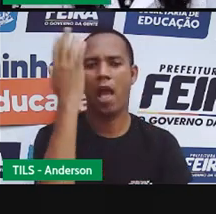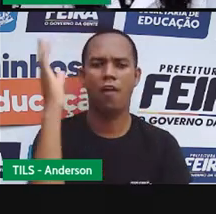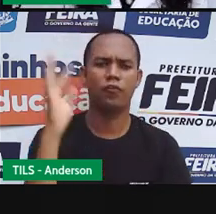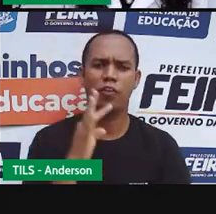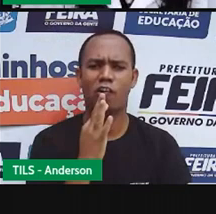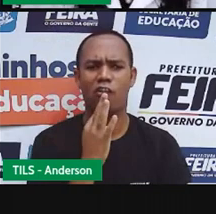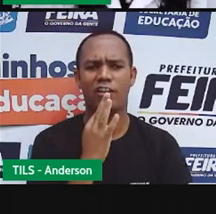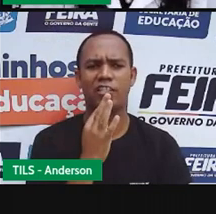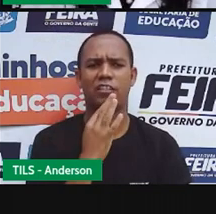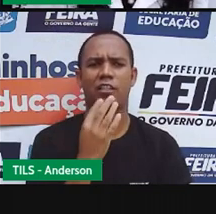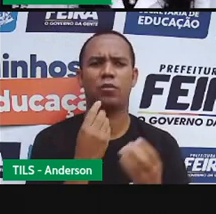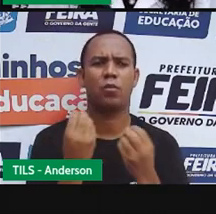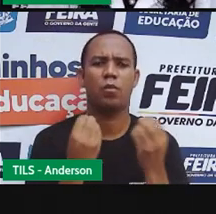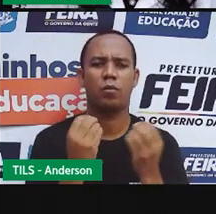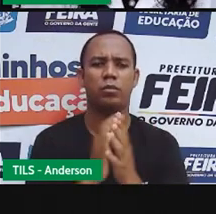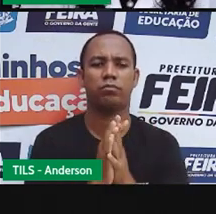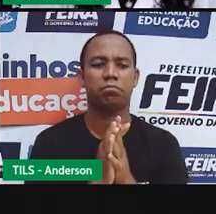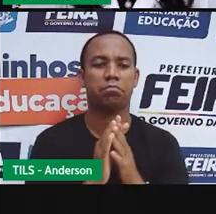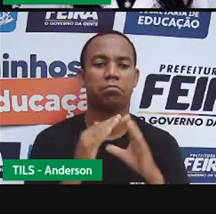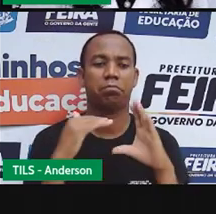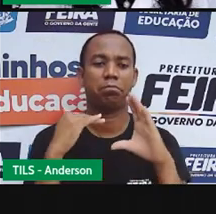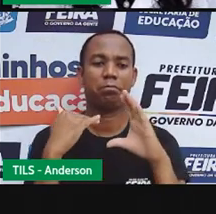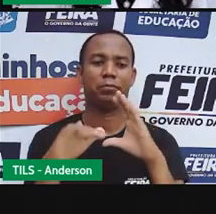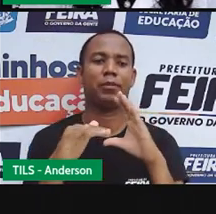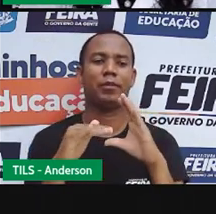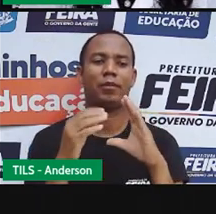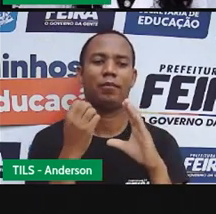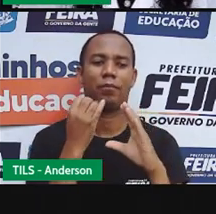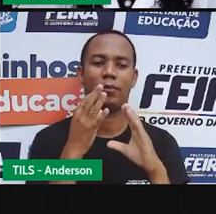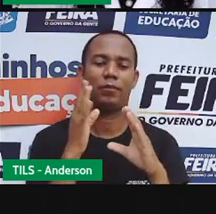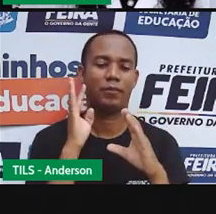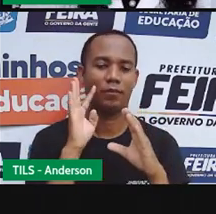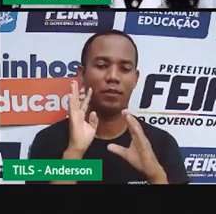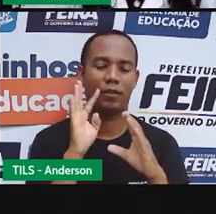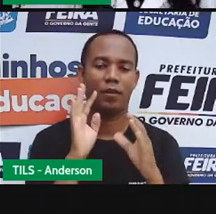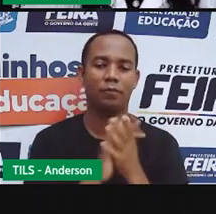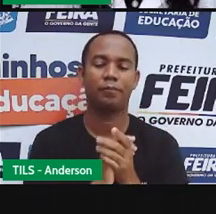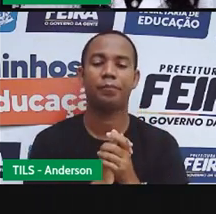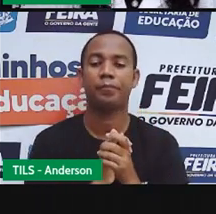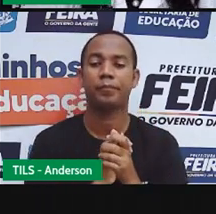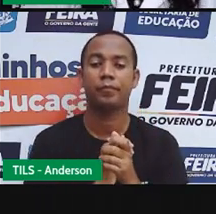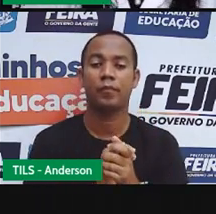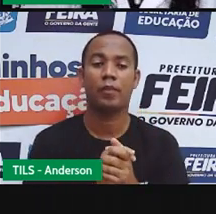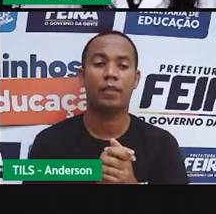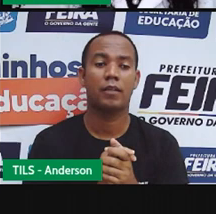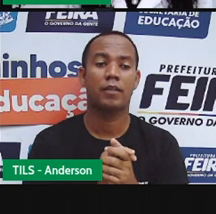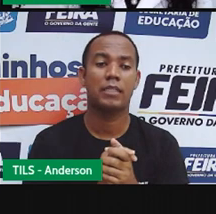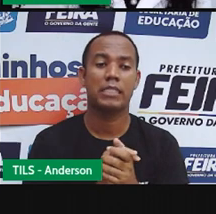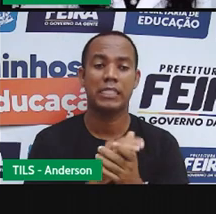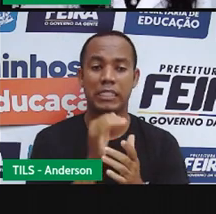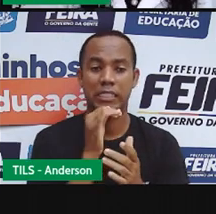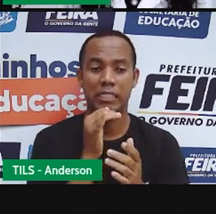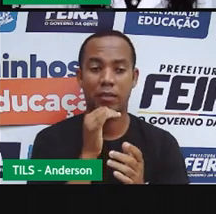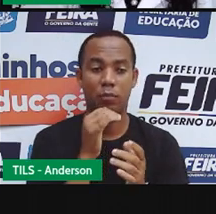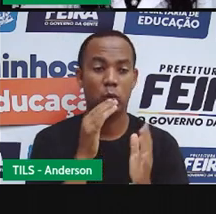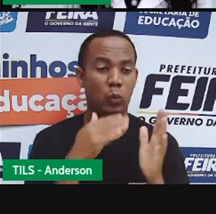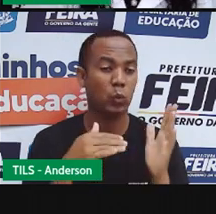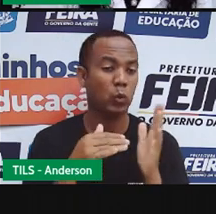amei conhecer esse ponto. E quis compartilhar com vocês. Para a gente aprender que nem toda